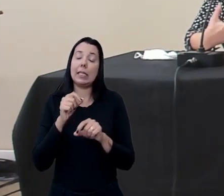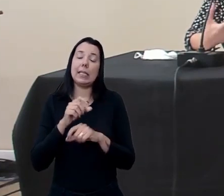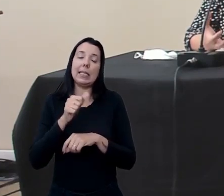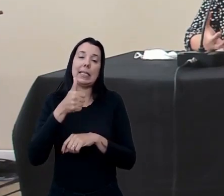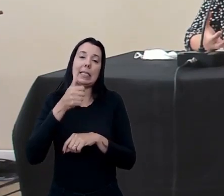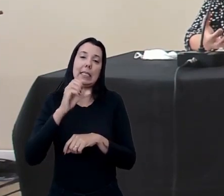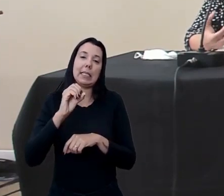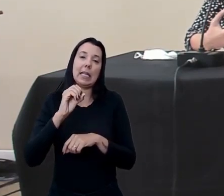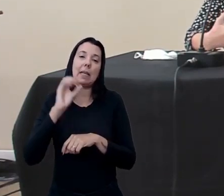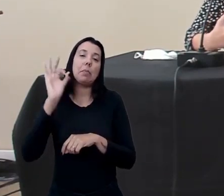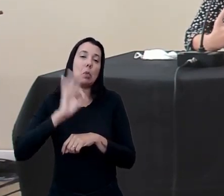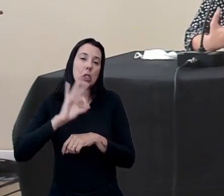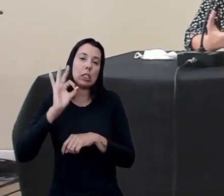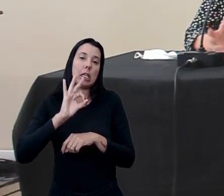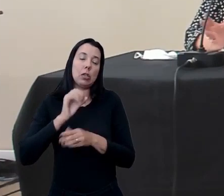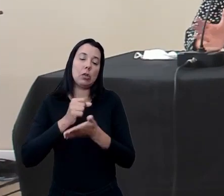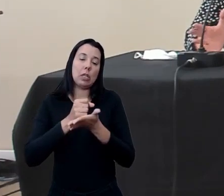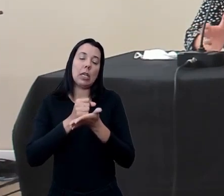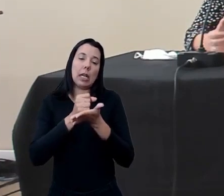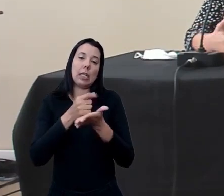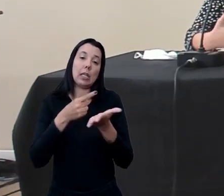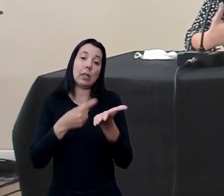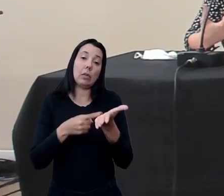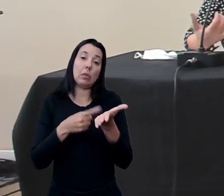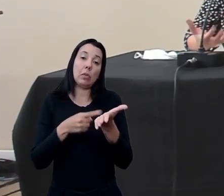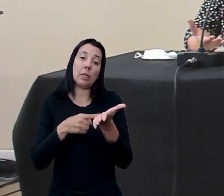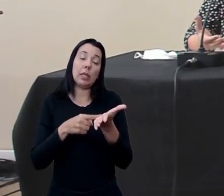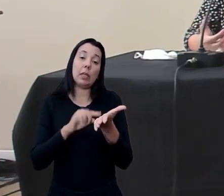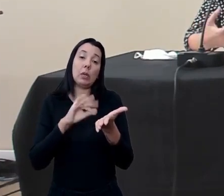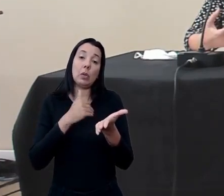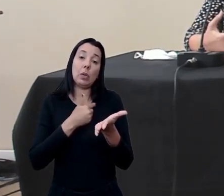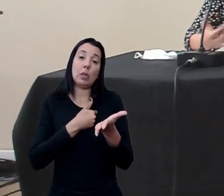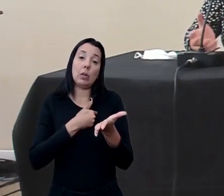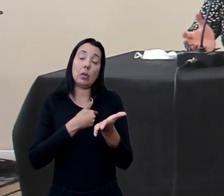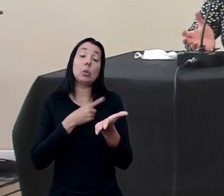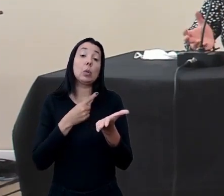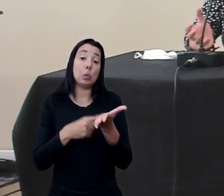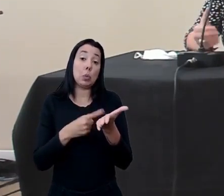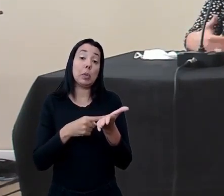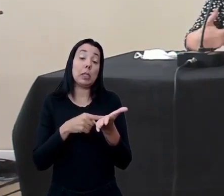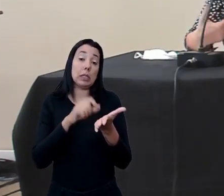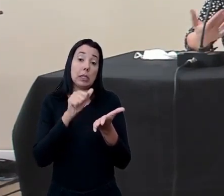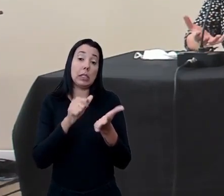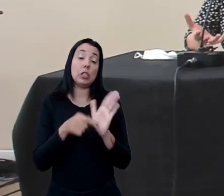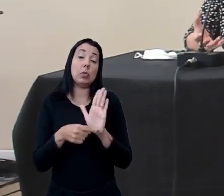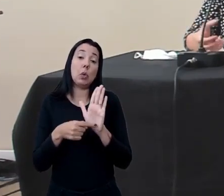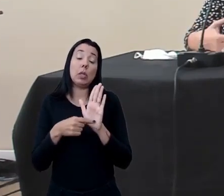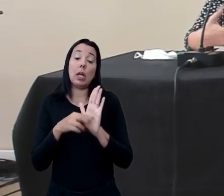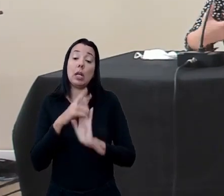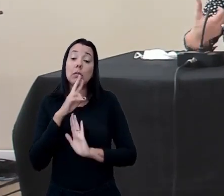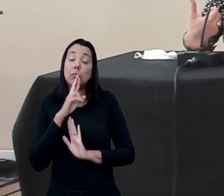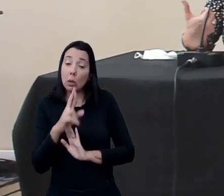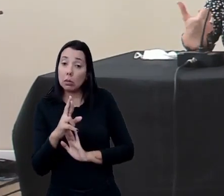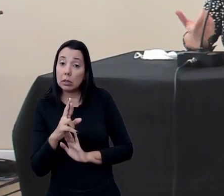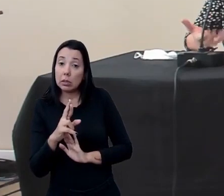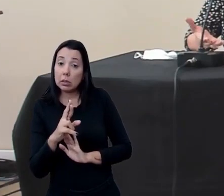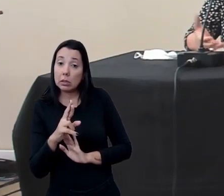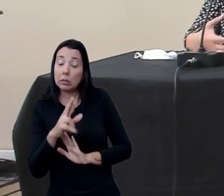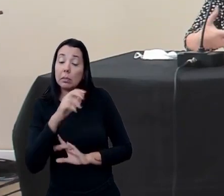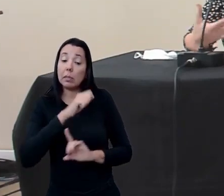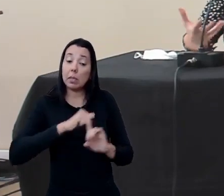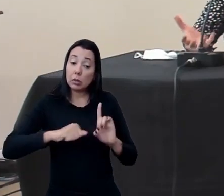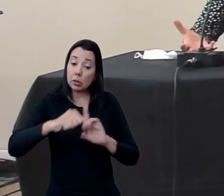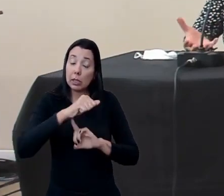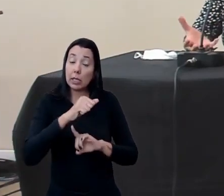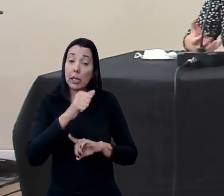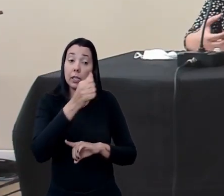% dedicada a cumprir com o nosso compromisso de trazer respostas para a sociedade